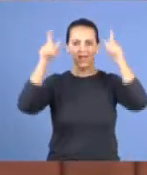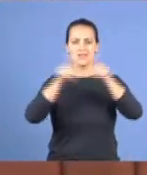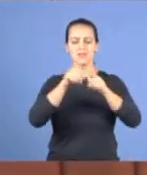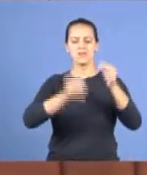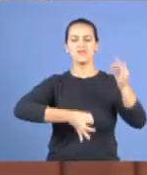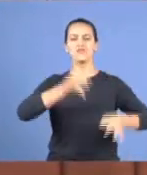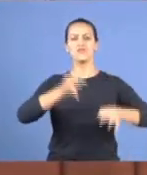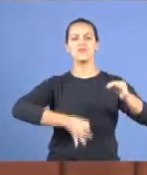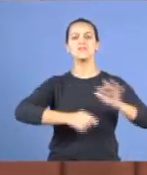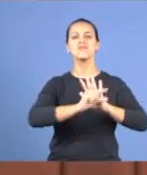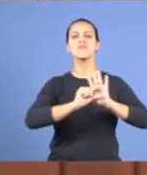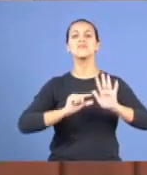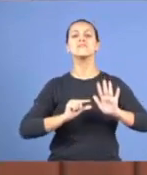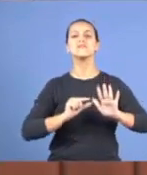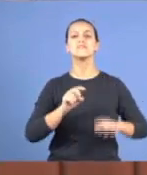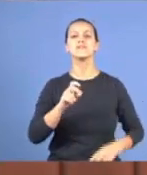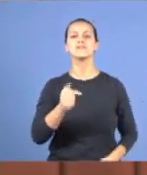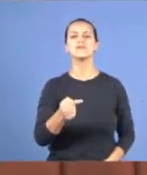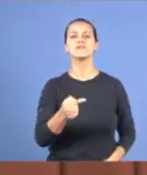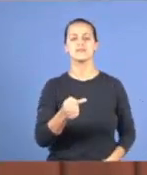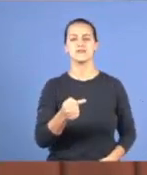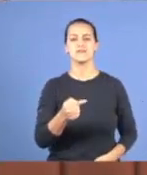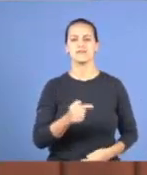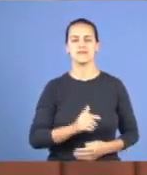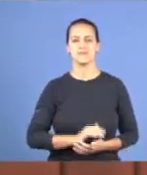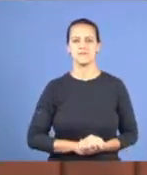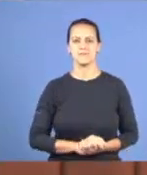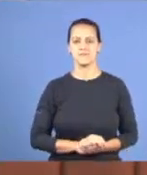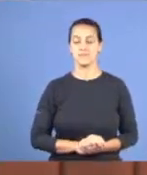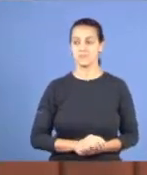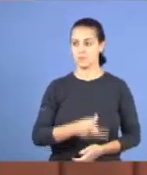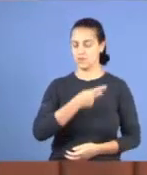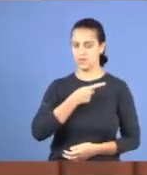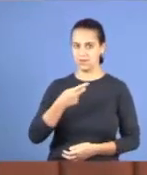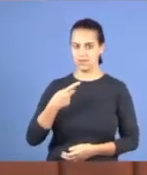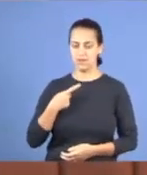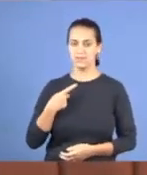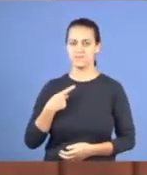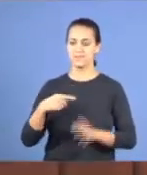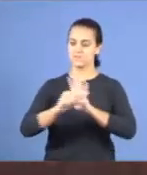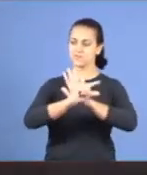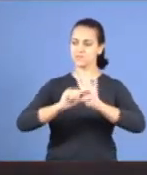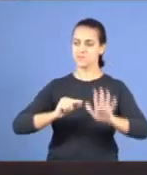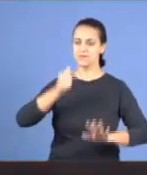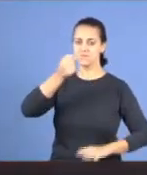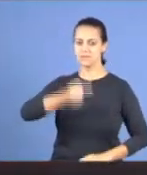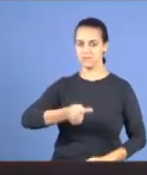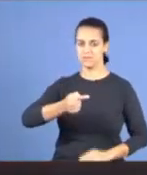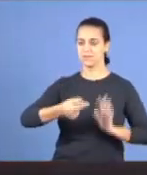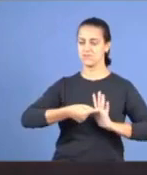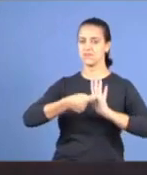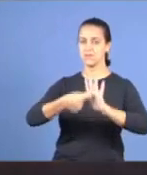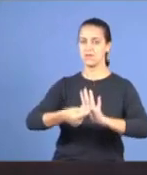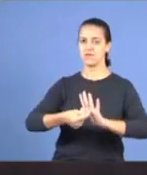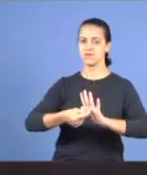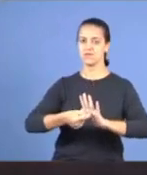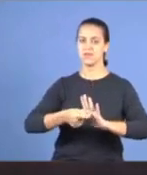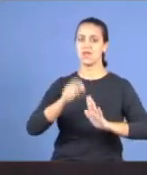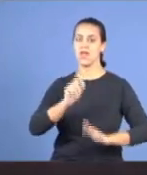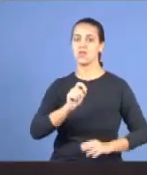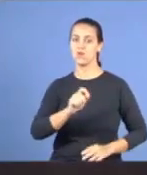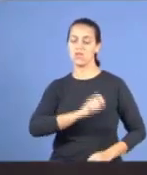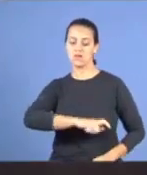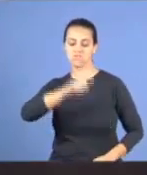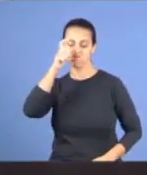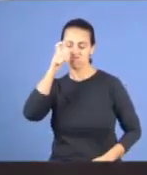neste versículo? Passou no verso 7, fala, usaram, usura, tomai